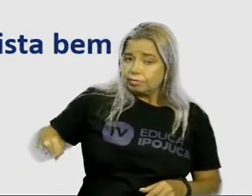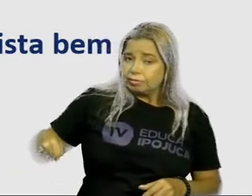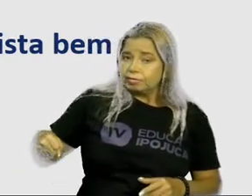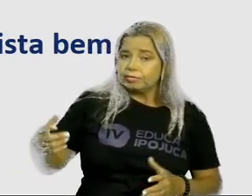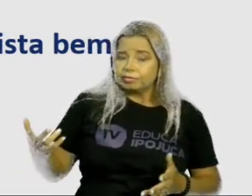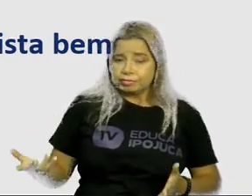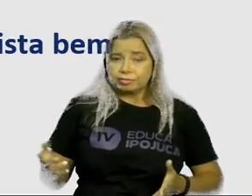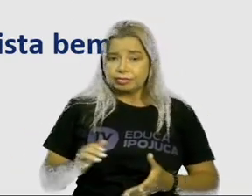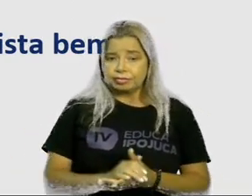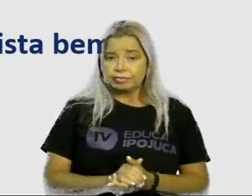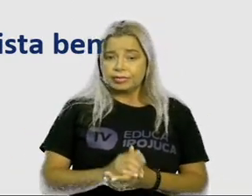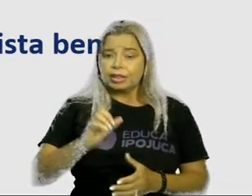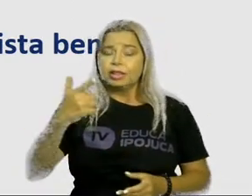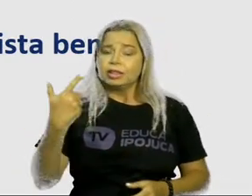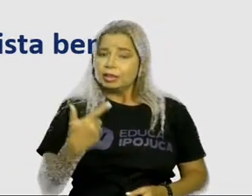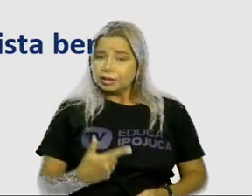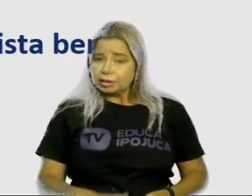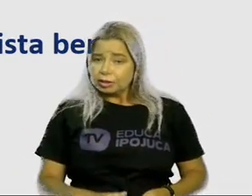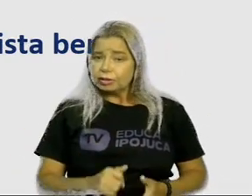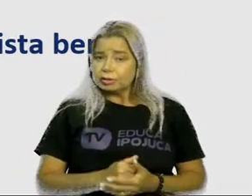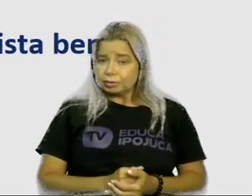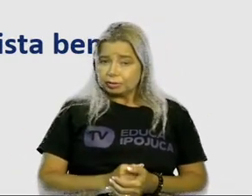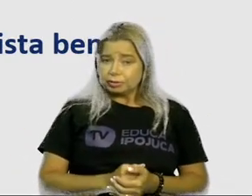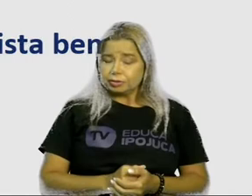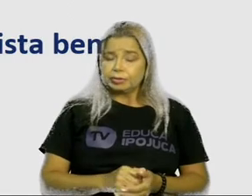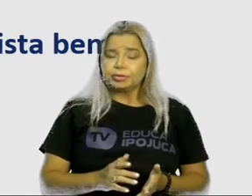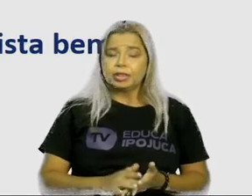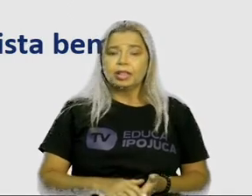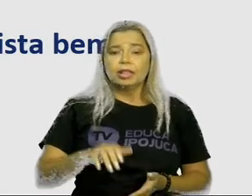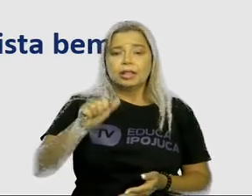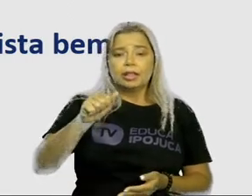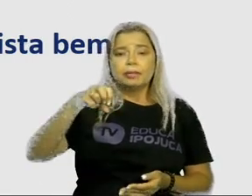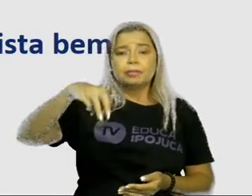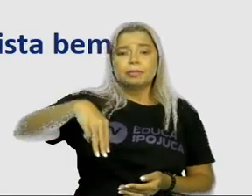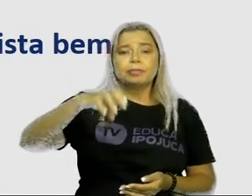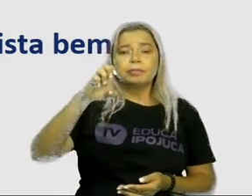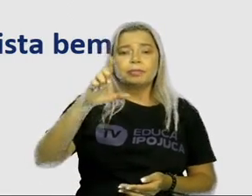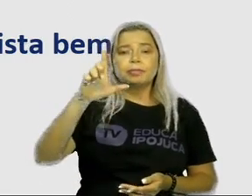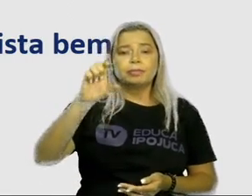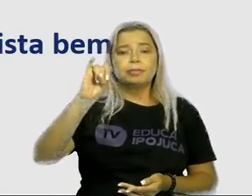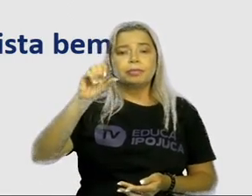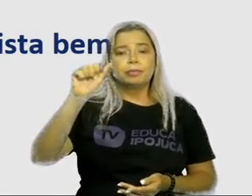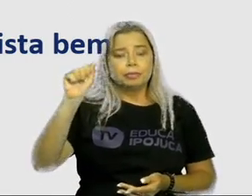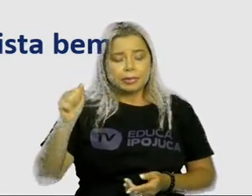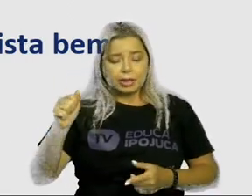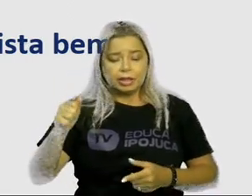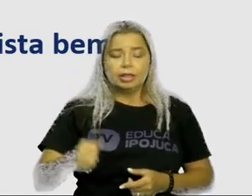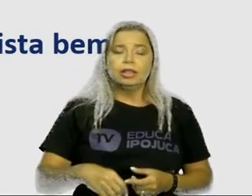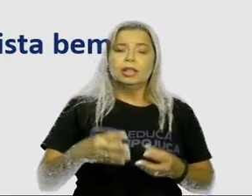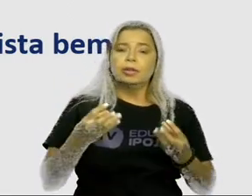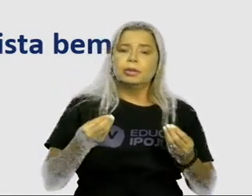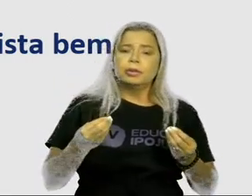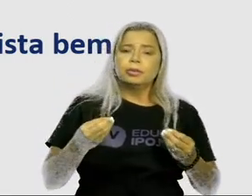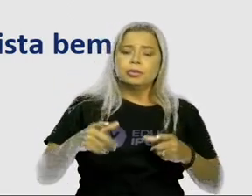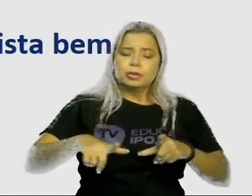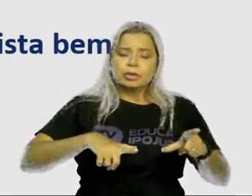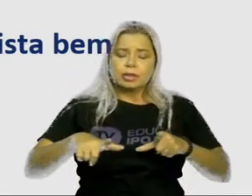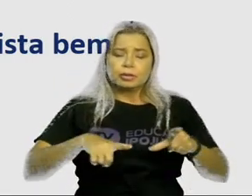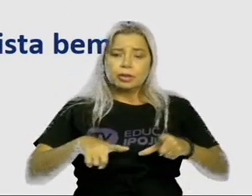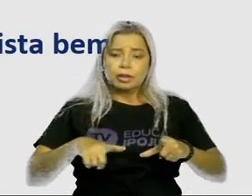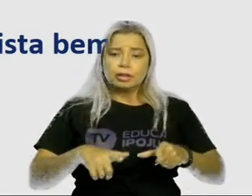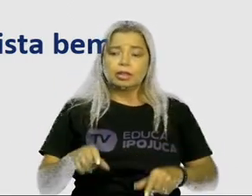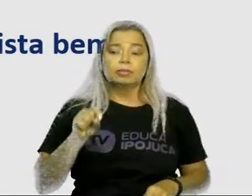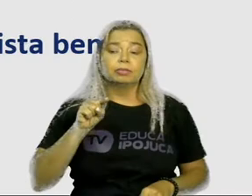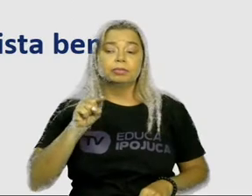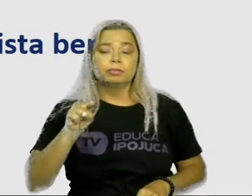muito ativa e trabalhadeira. Olha o ponto. Fechamos um momento. Um dia, ela entrou no